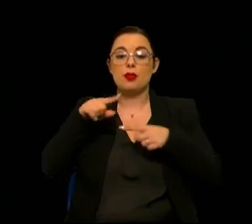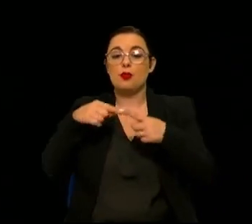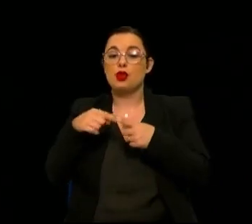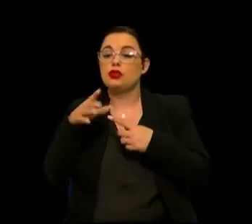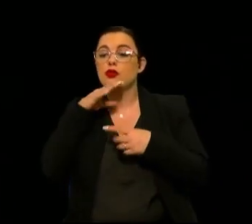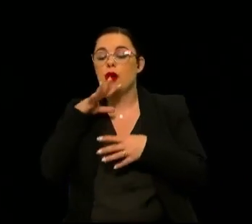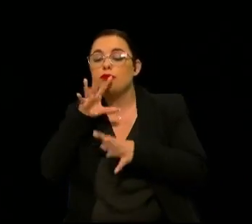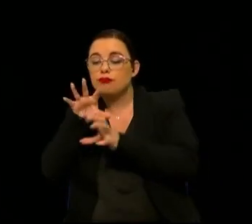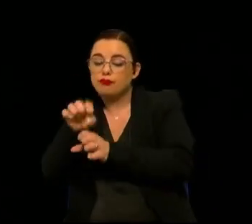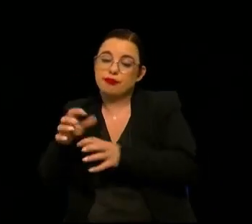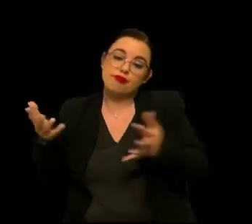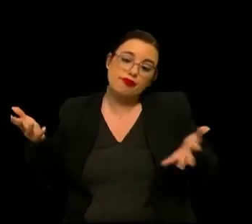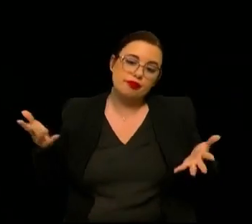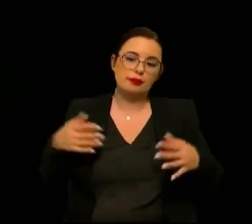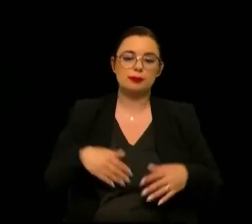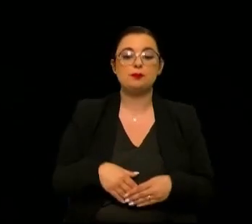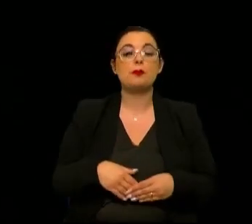cães.